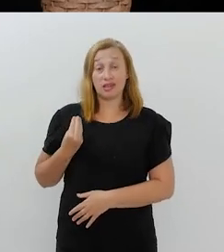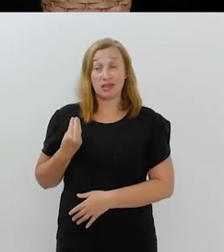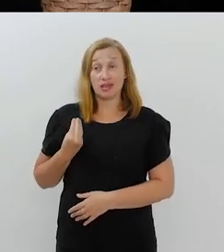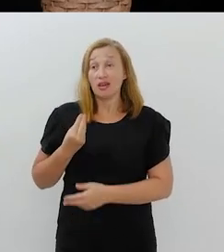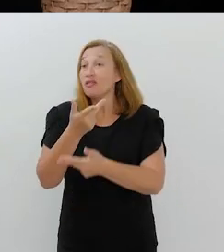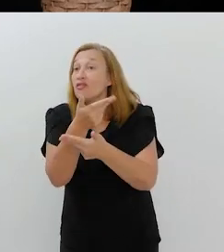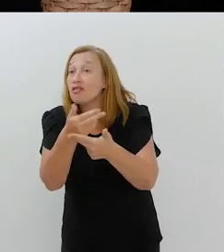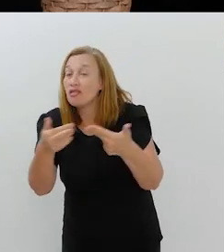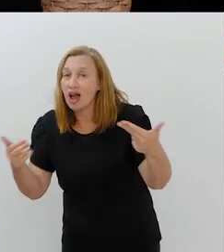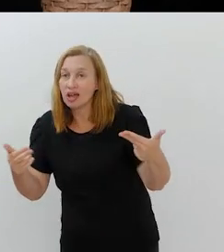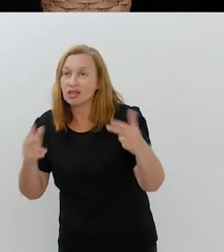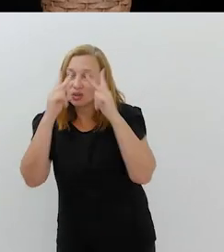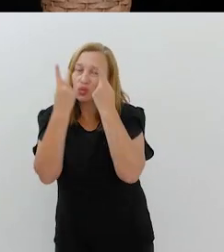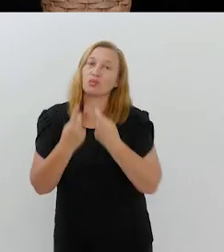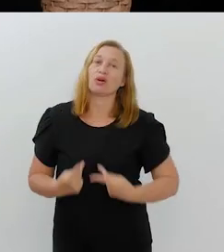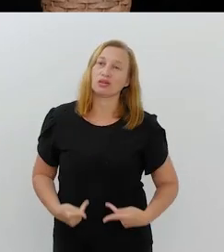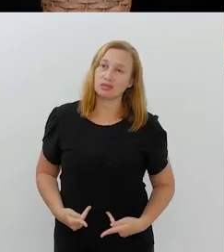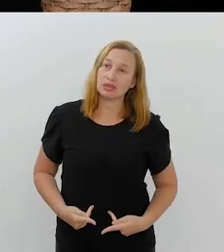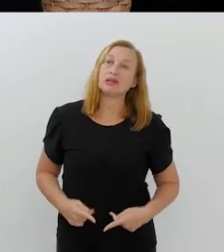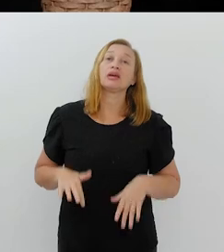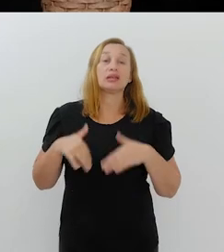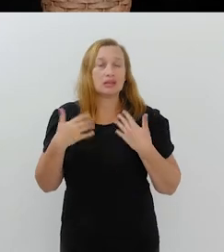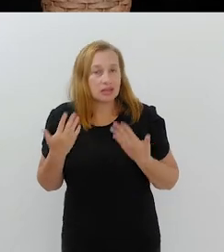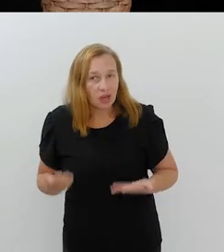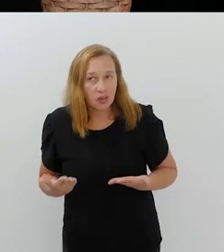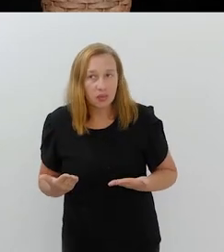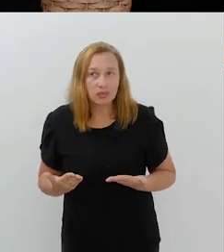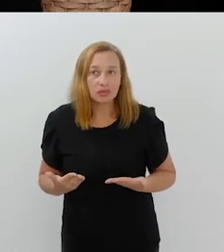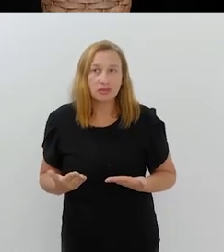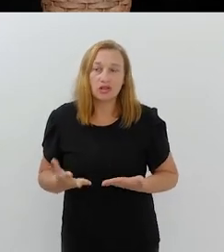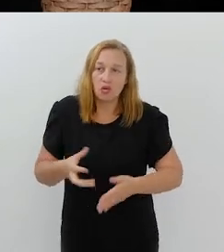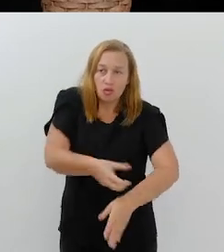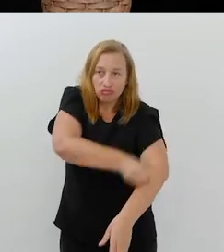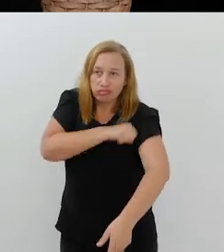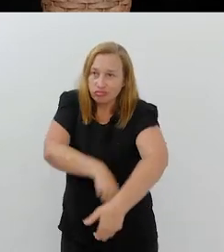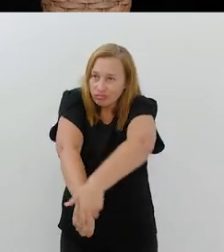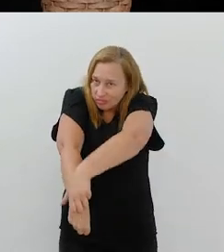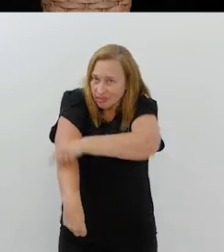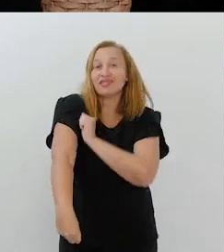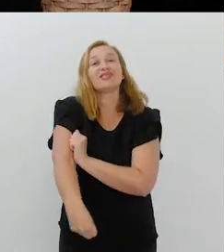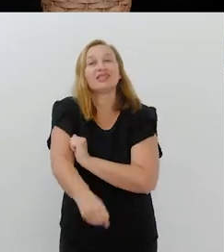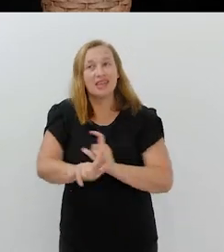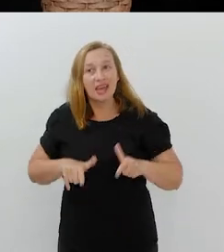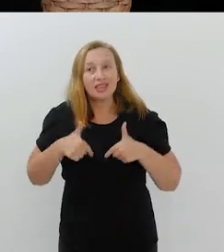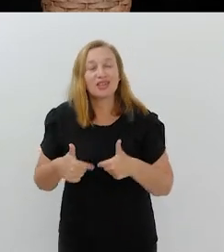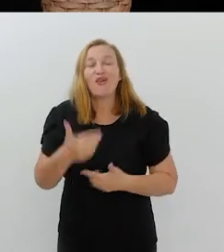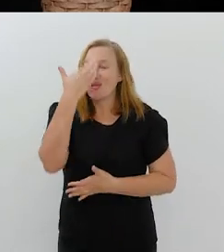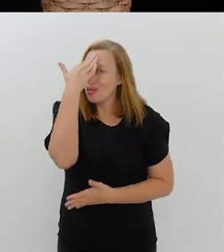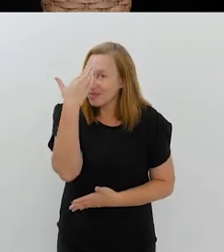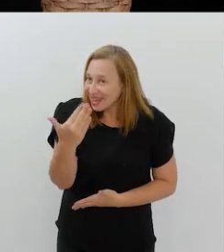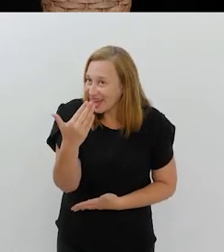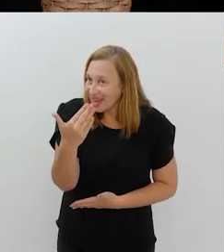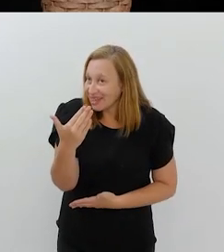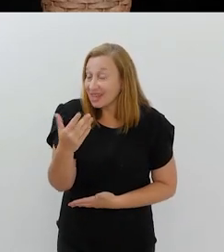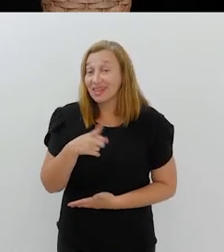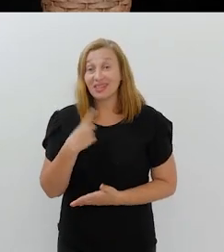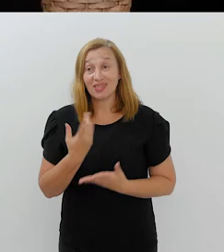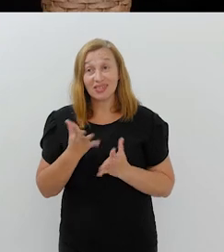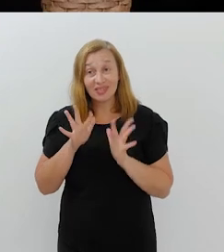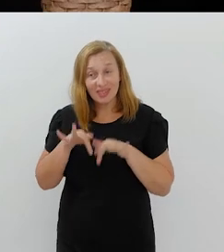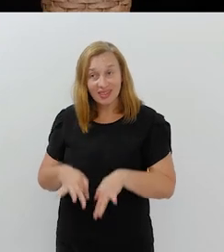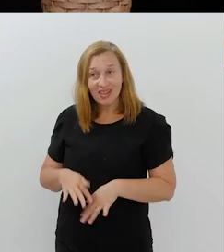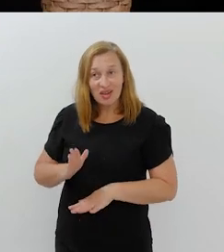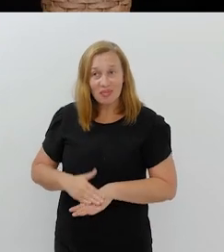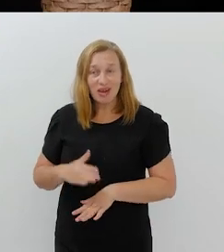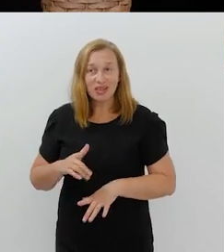importante. Nós estamos falando de vidas, de seres humanos. Então, nós temos que arregaçar a mão.